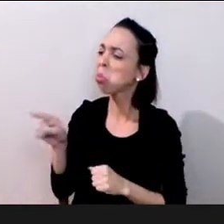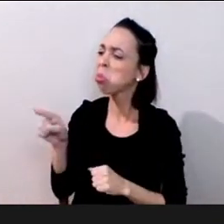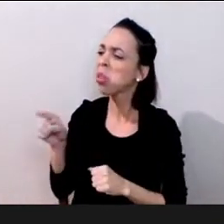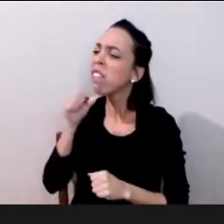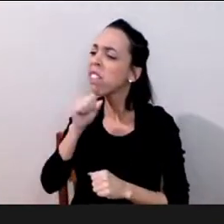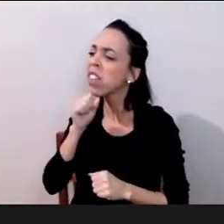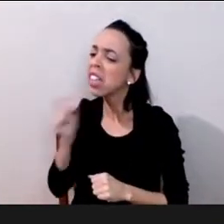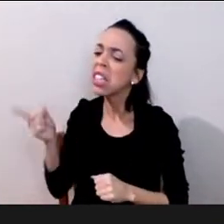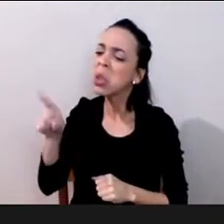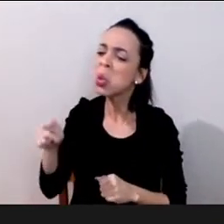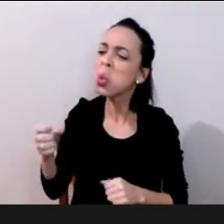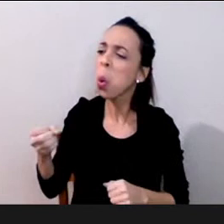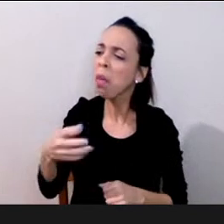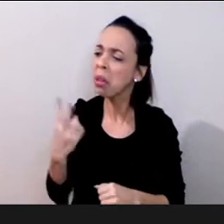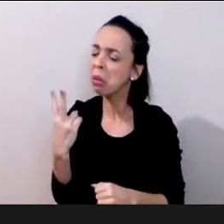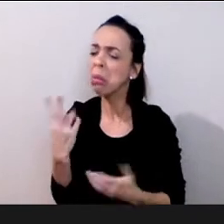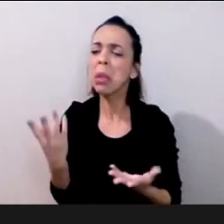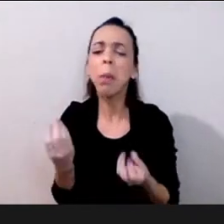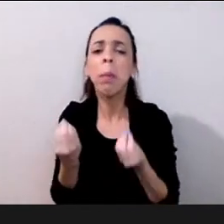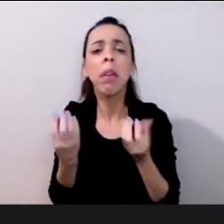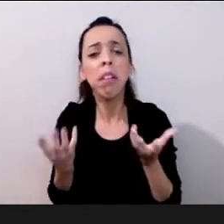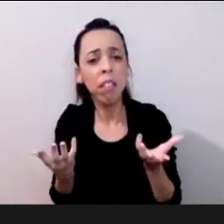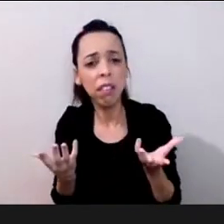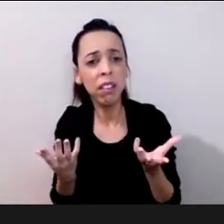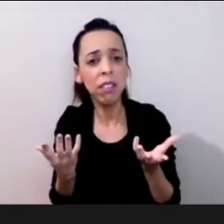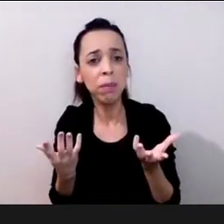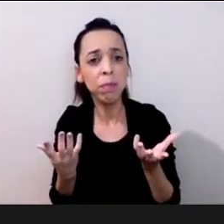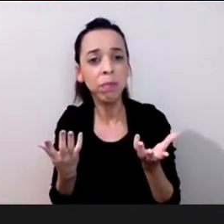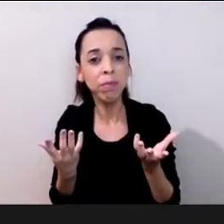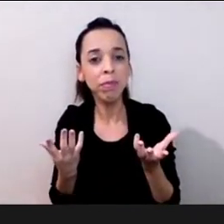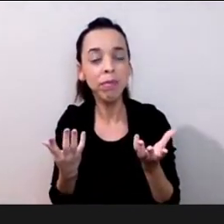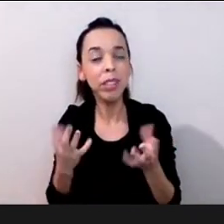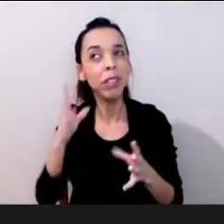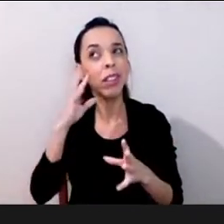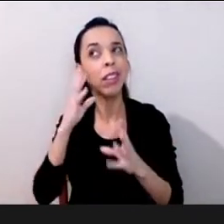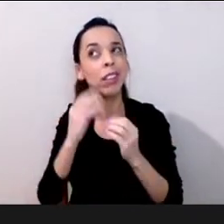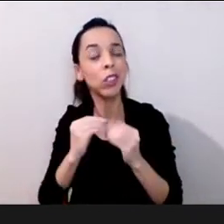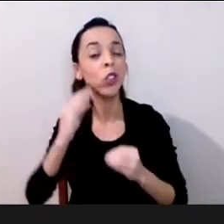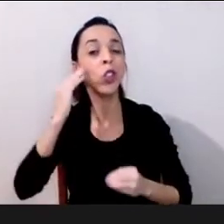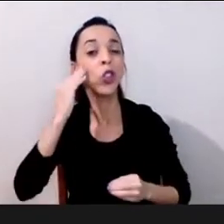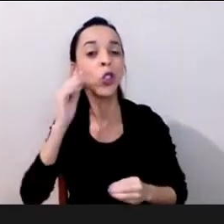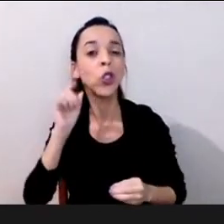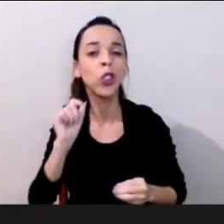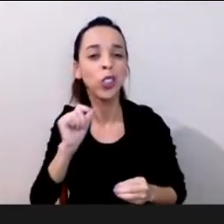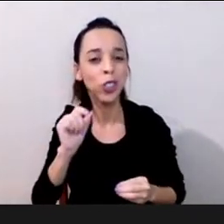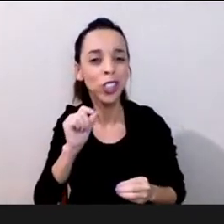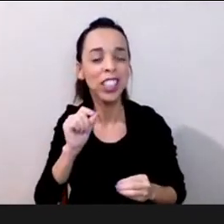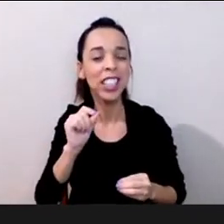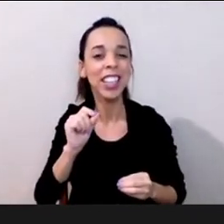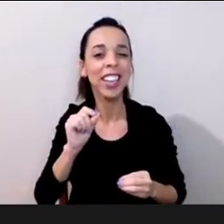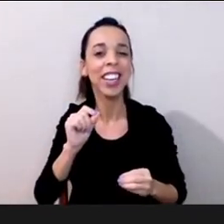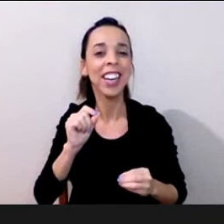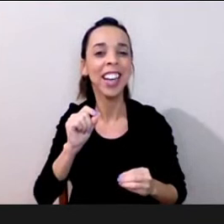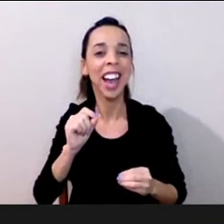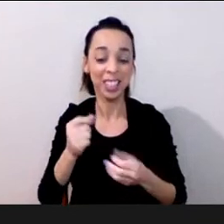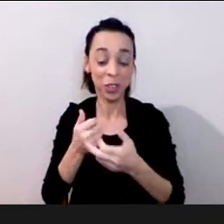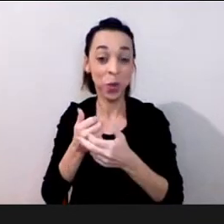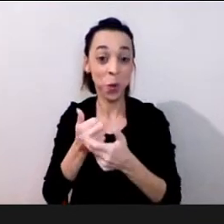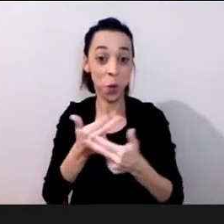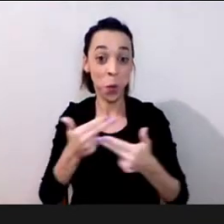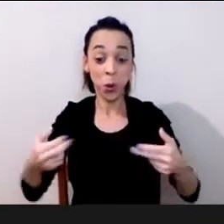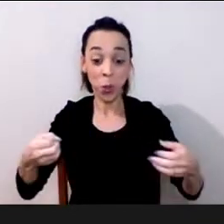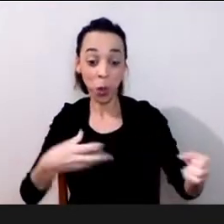formação nós queremos coisas novas mas não queremos largar as velhas e isso é impossível porque não há possibilidade